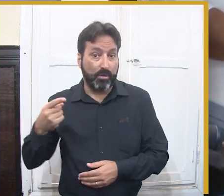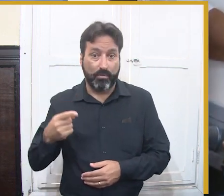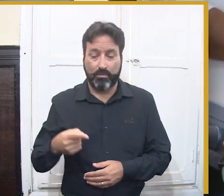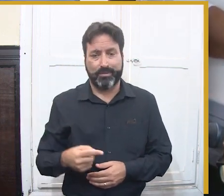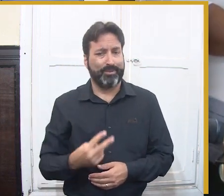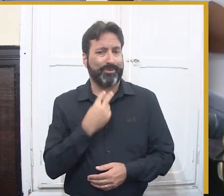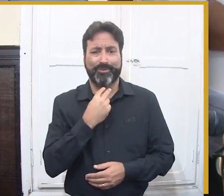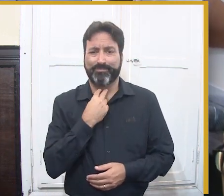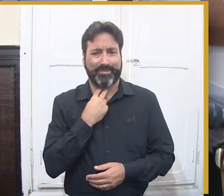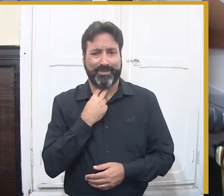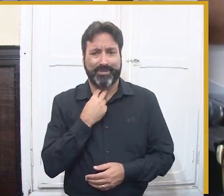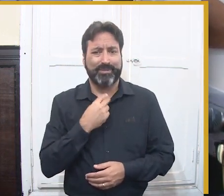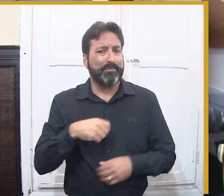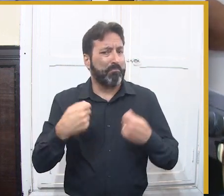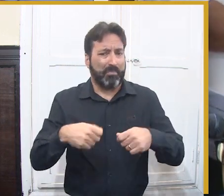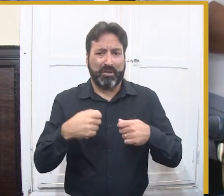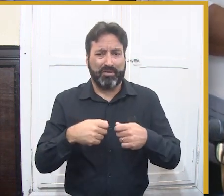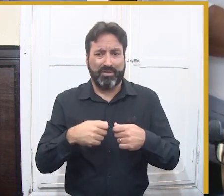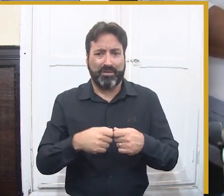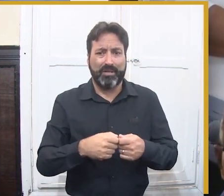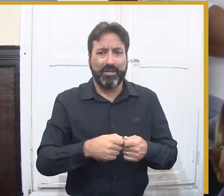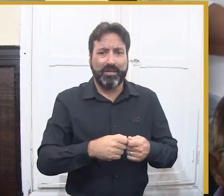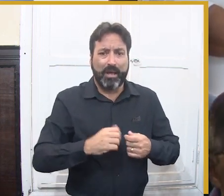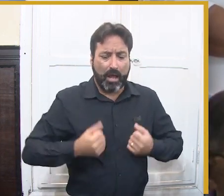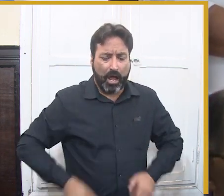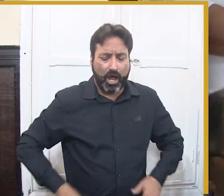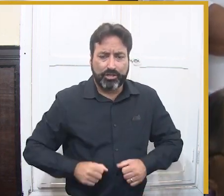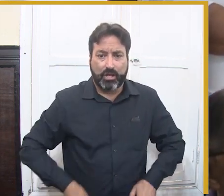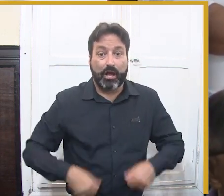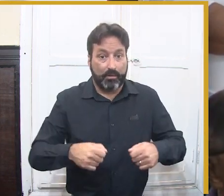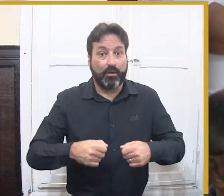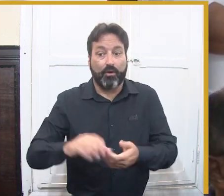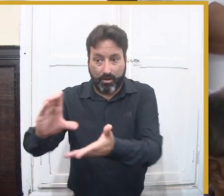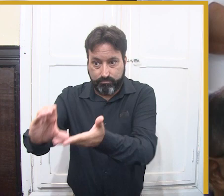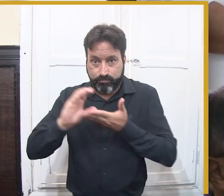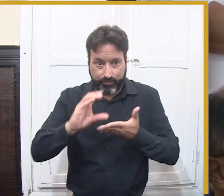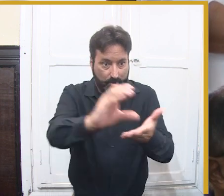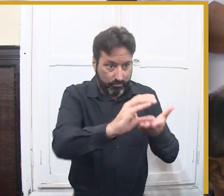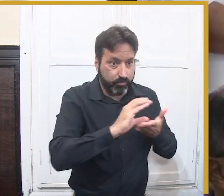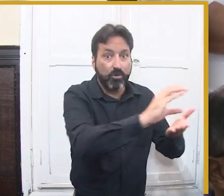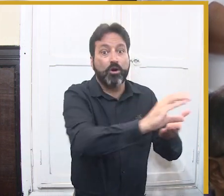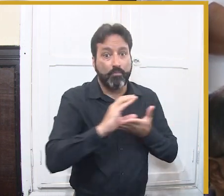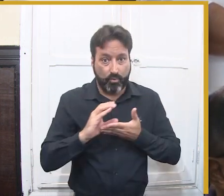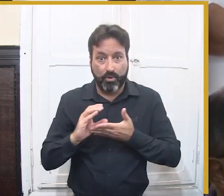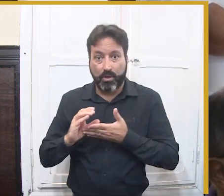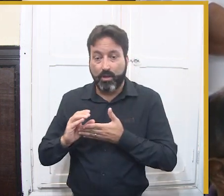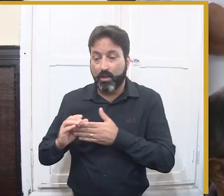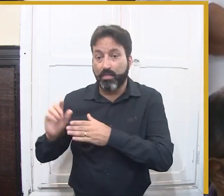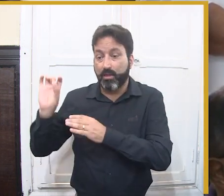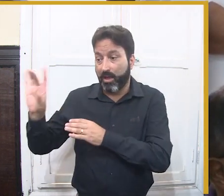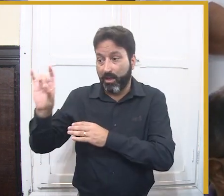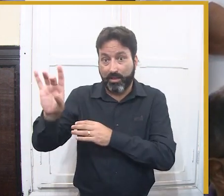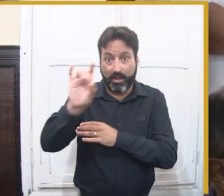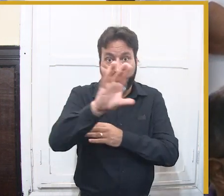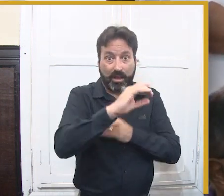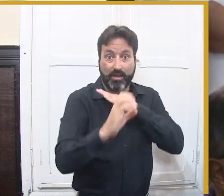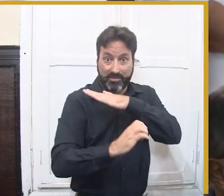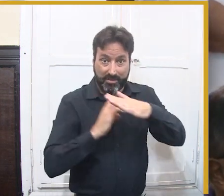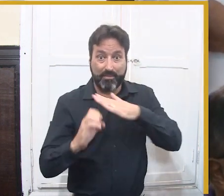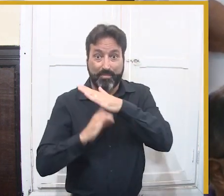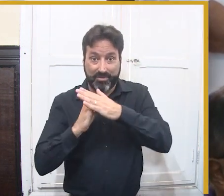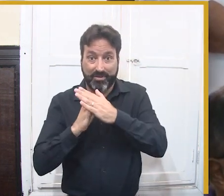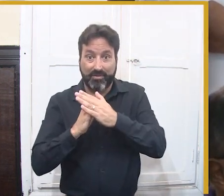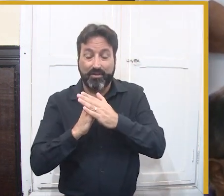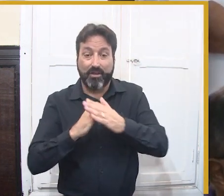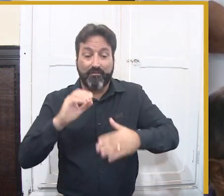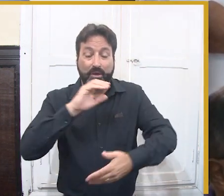dinheiro público para fazer o São João. Se 1% de todo o faturamento do São João é equivalente a 341 mil, nada